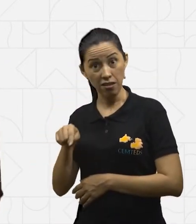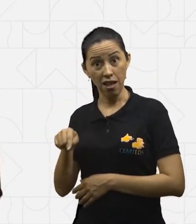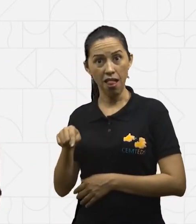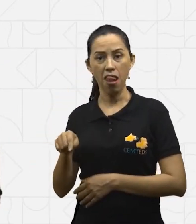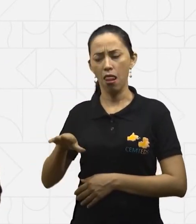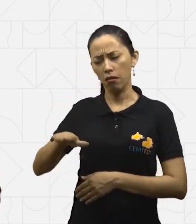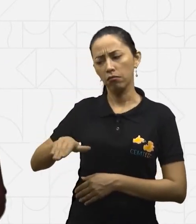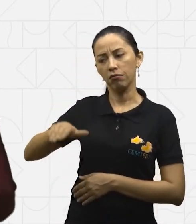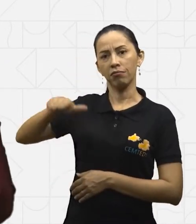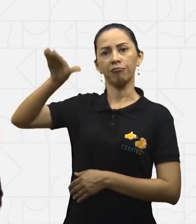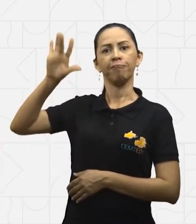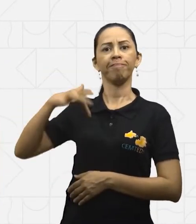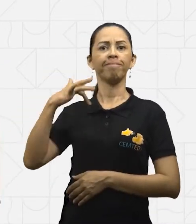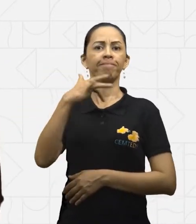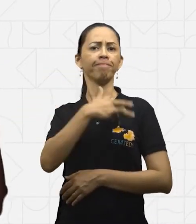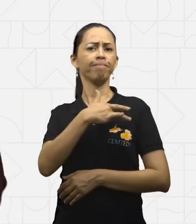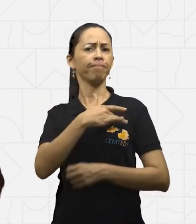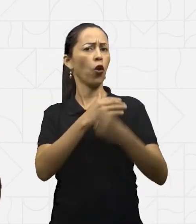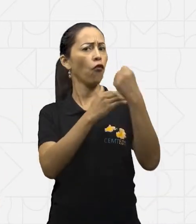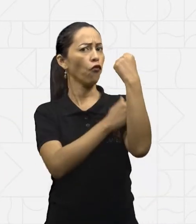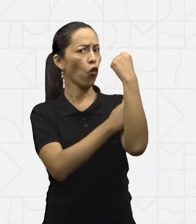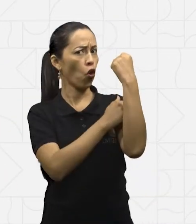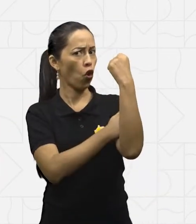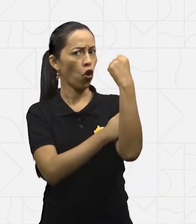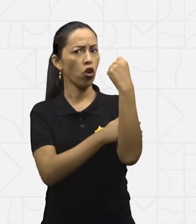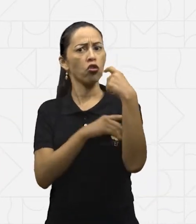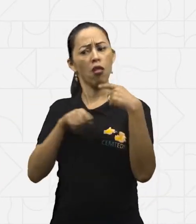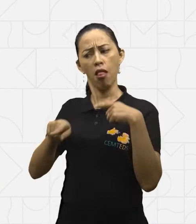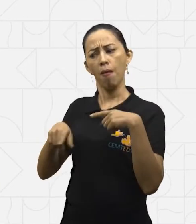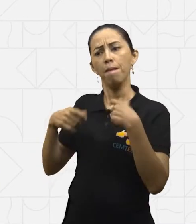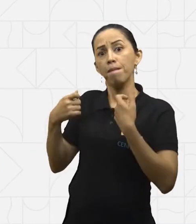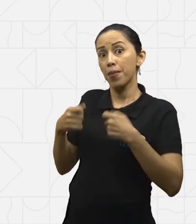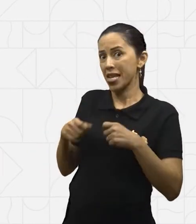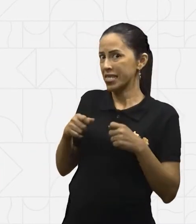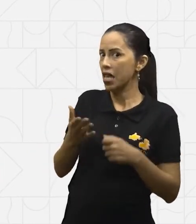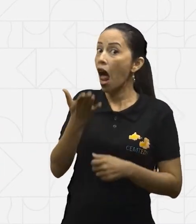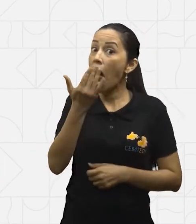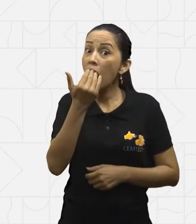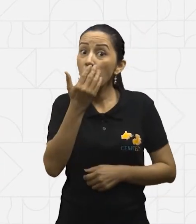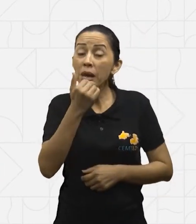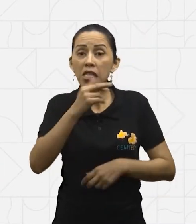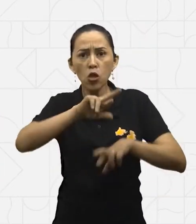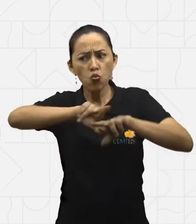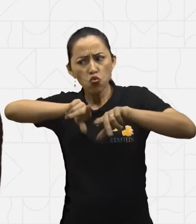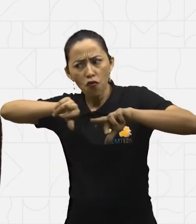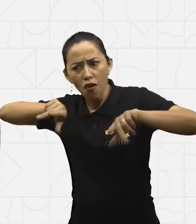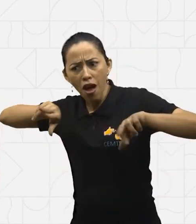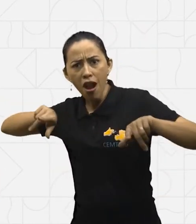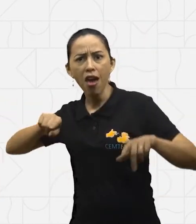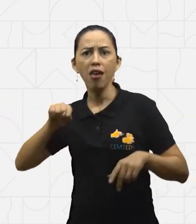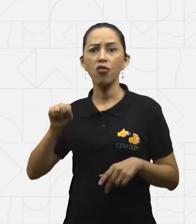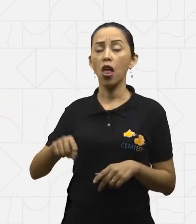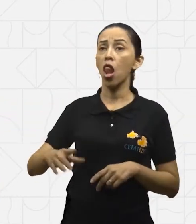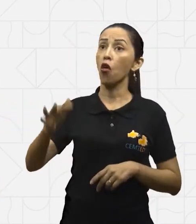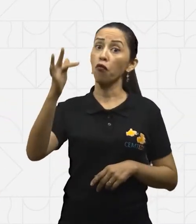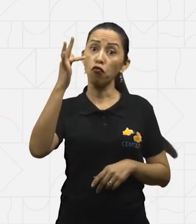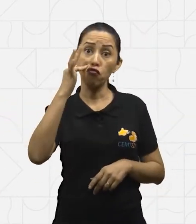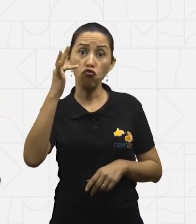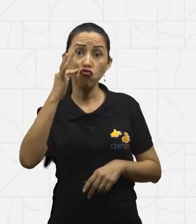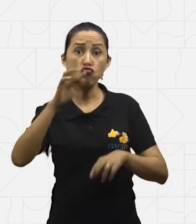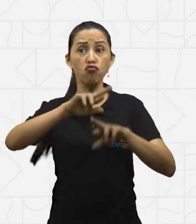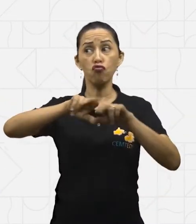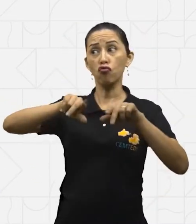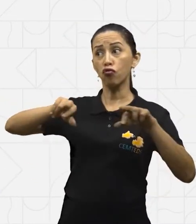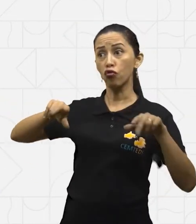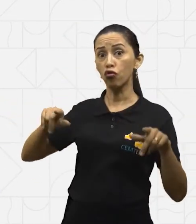tem que ser variada. Então, tem que ser rica em frutas, comer bastante fruta, rica em legumes, verduras, tem que ter o